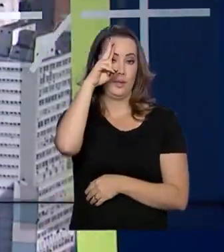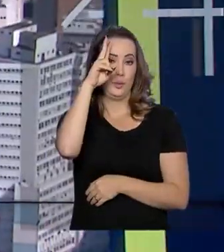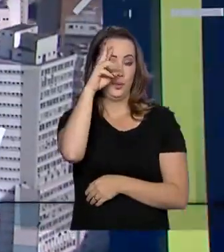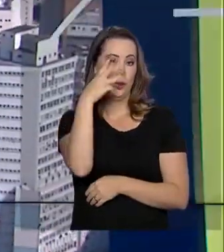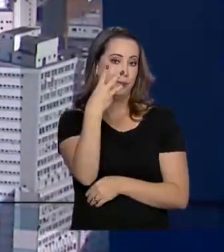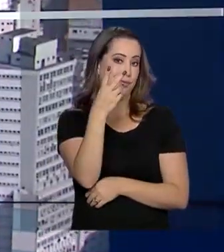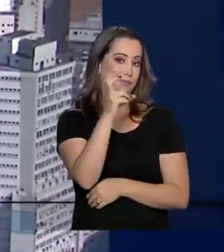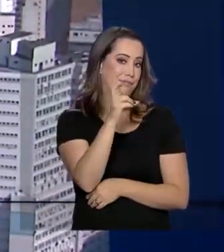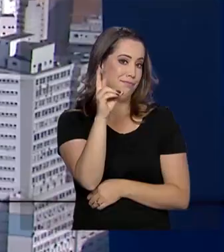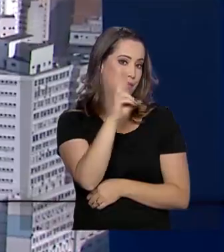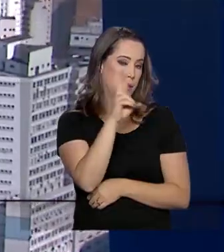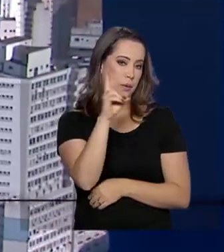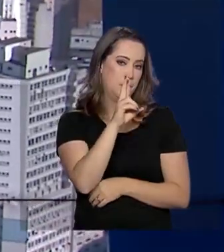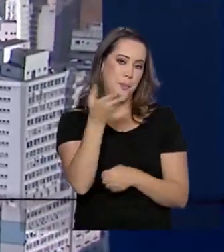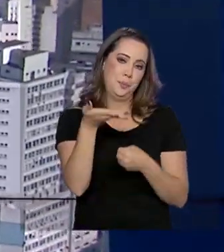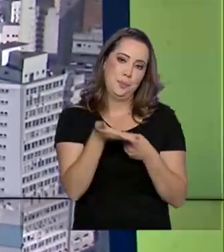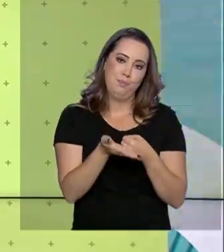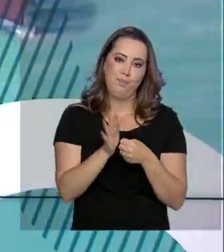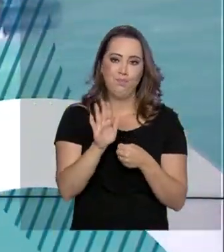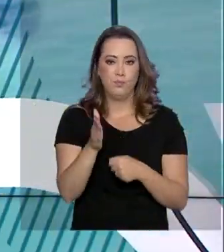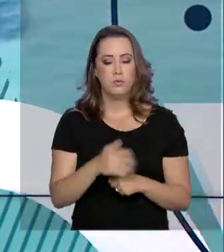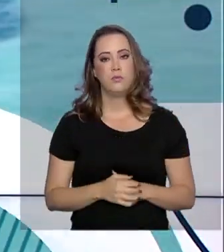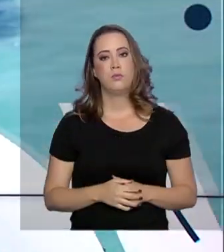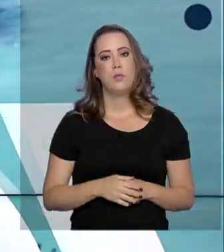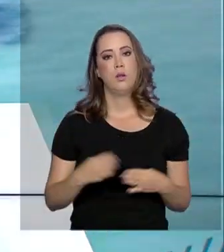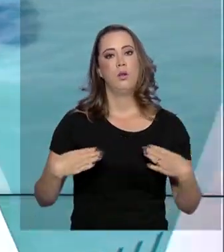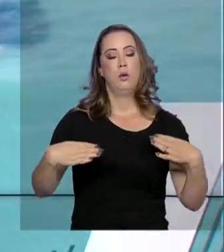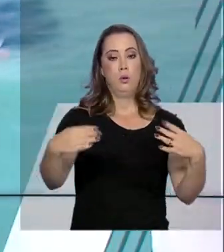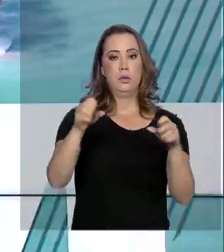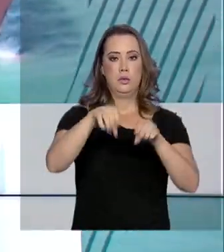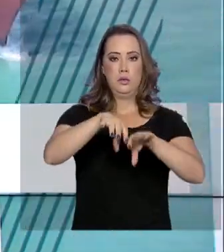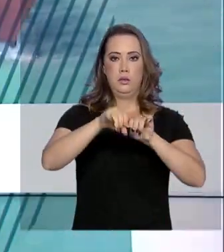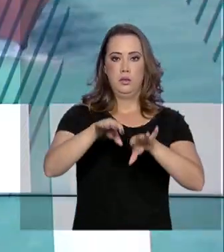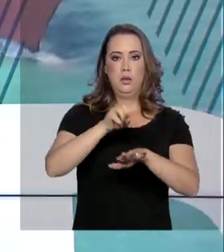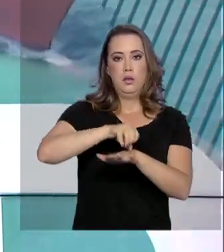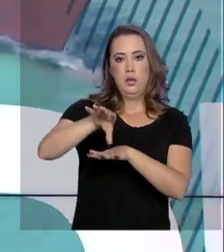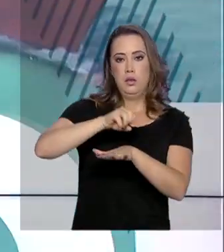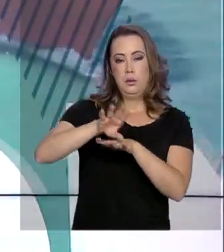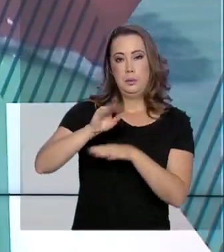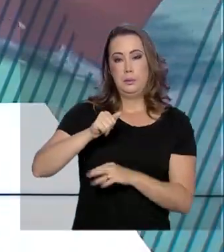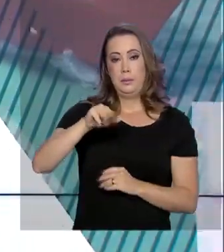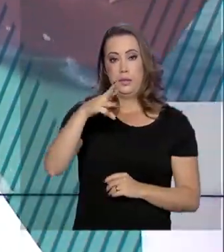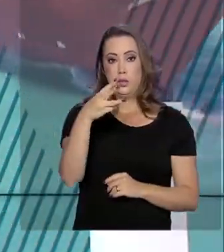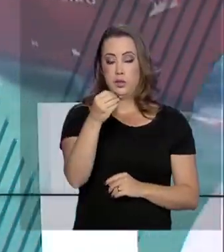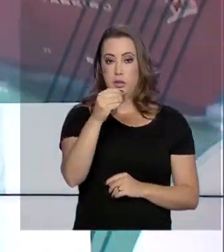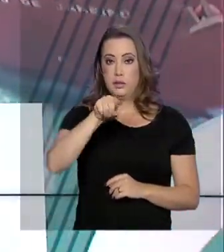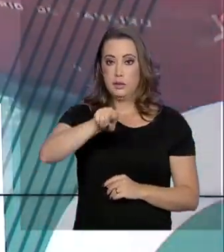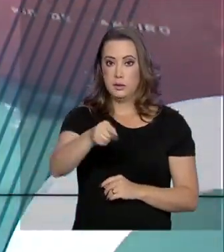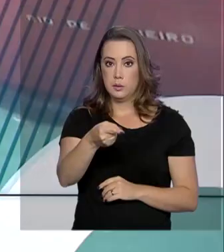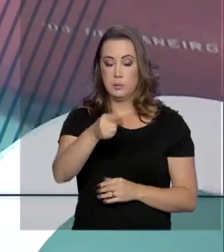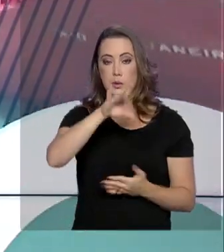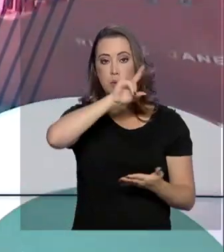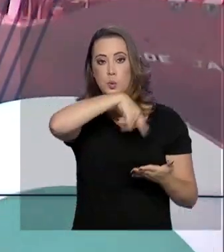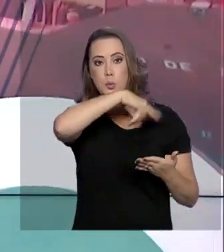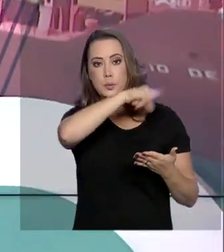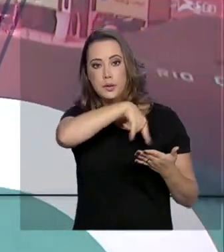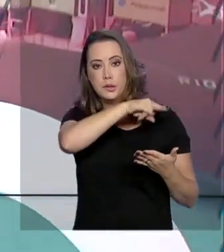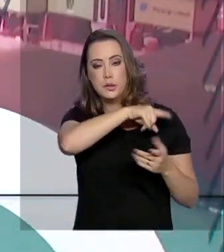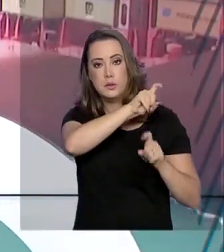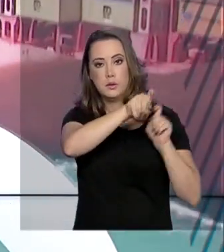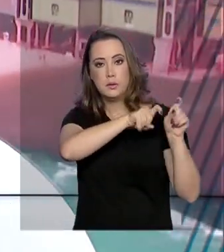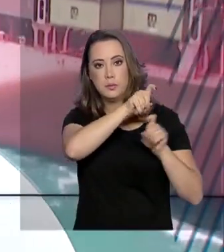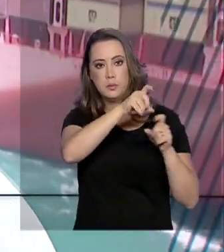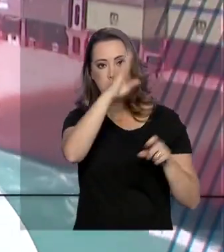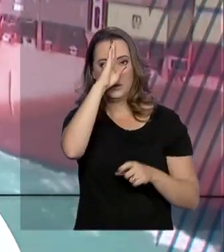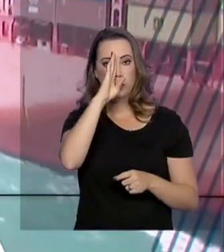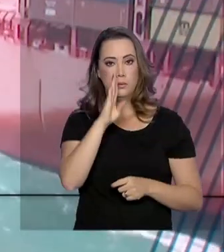-feira, R$ 35,00 em média. O Ministério da Educação informa que as mais de 300 mil carteirinhas emitidas de